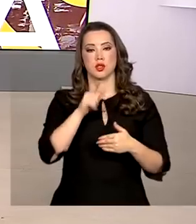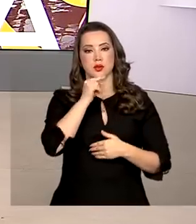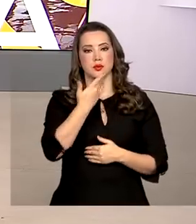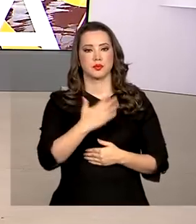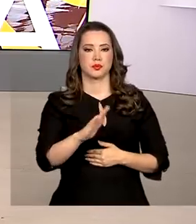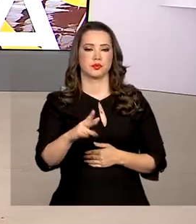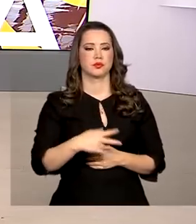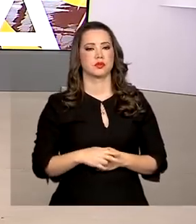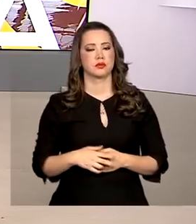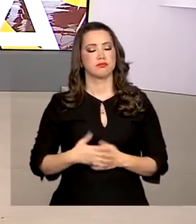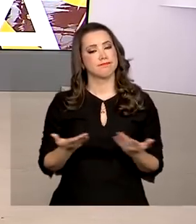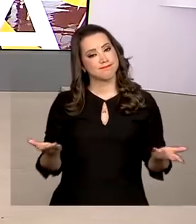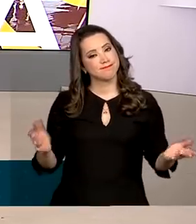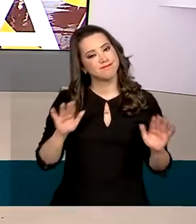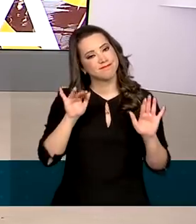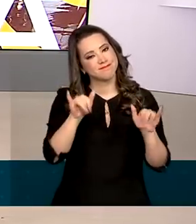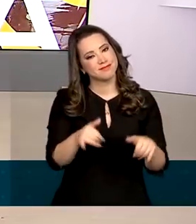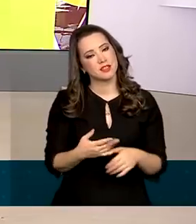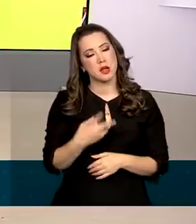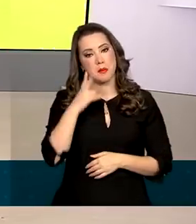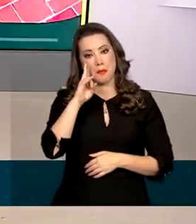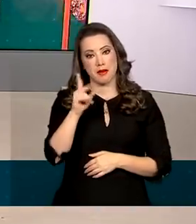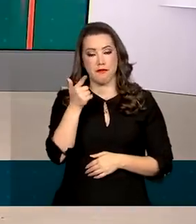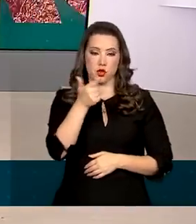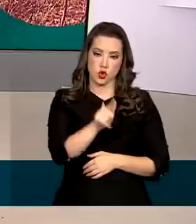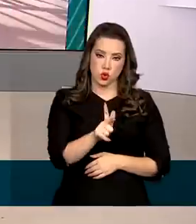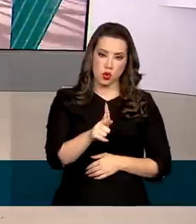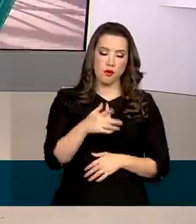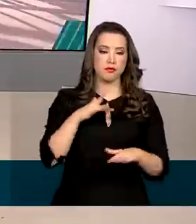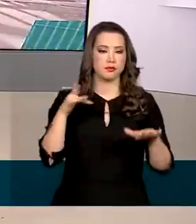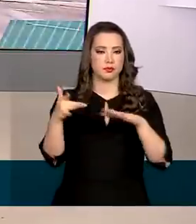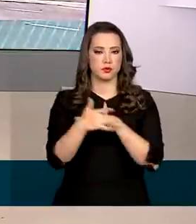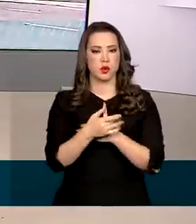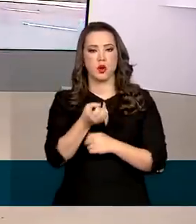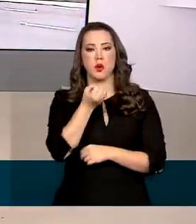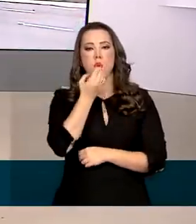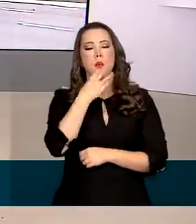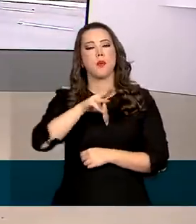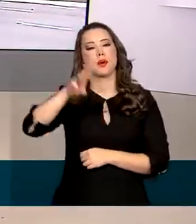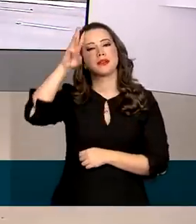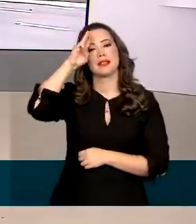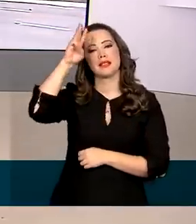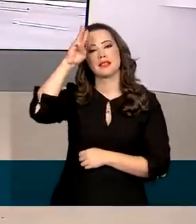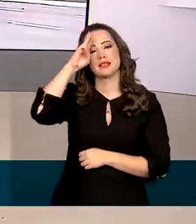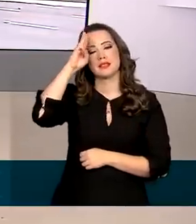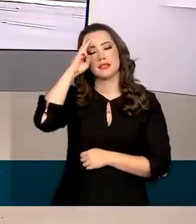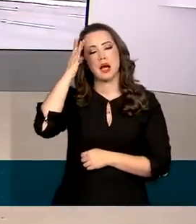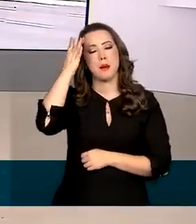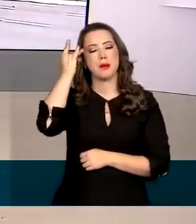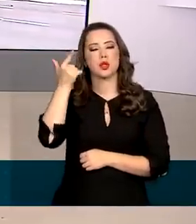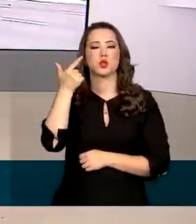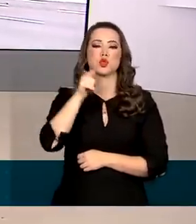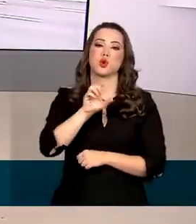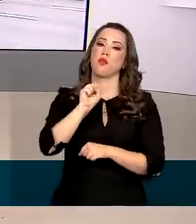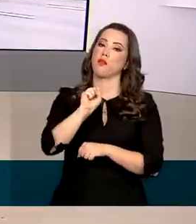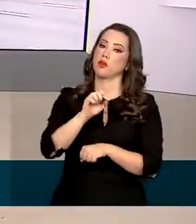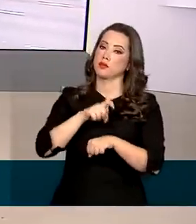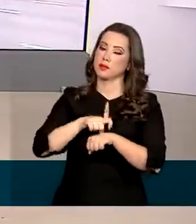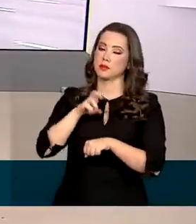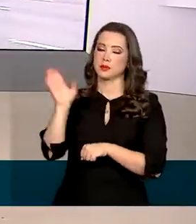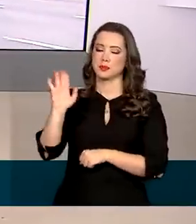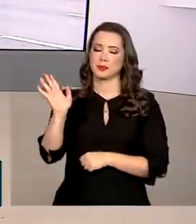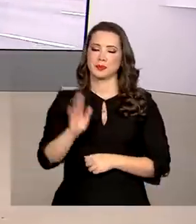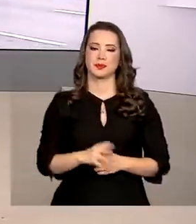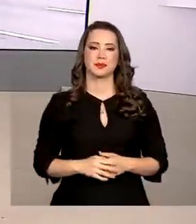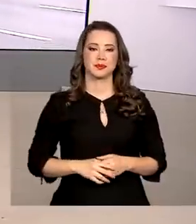isso, para rever as reportagens, acesse as nossas redes sociais. Para você, uma ótima terça-feira e a gente se vê amanhã às 8 da manhã. Tchau, tchau.